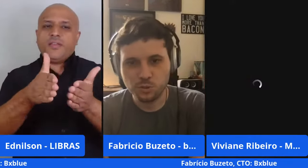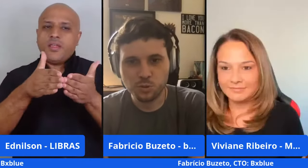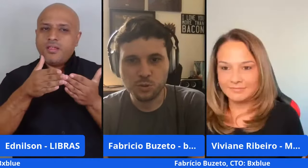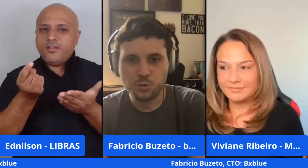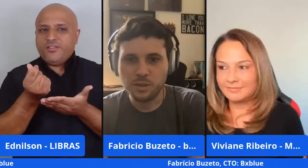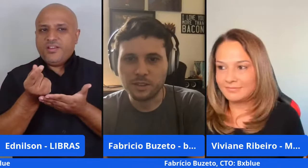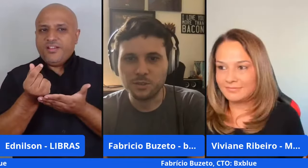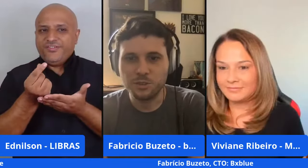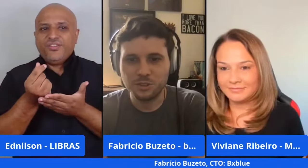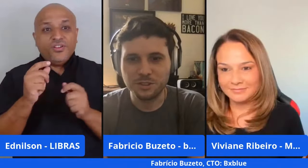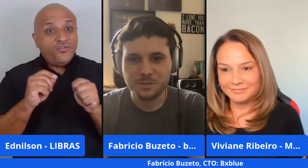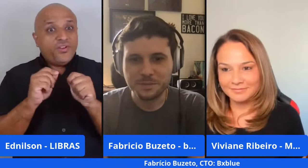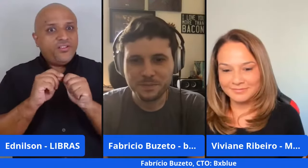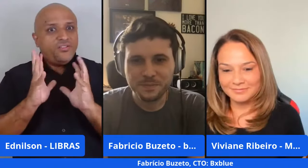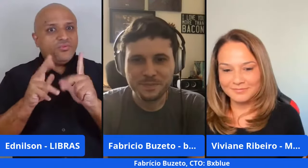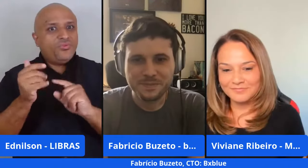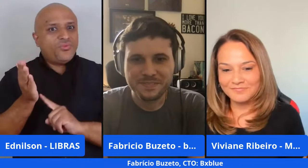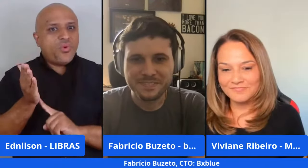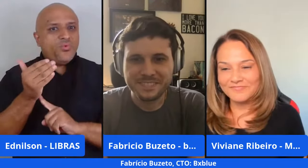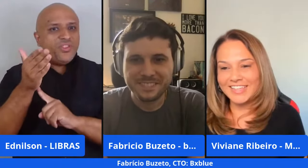A gente faz tudo isso com tecnologia.